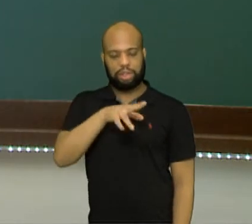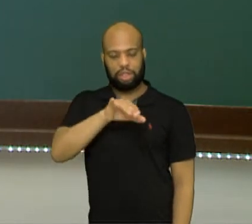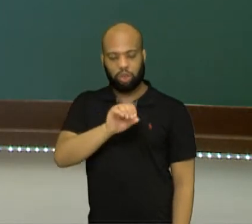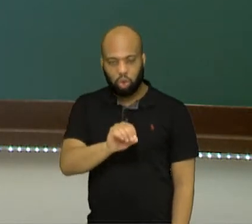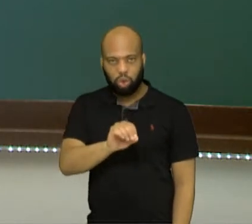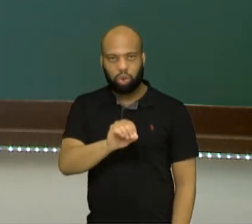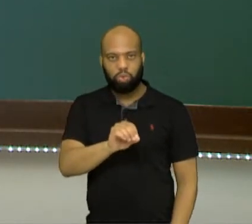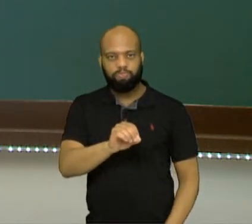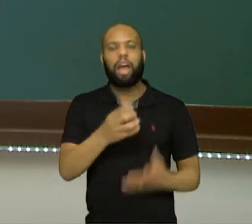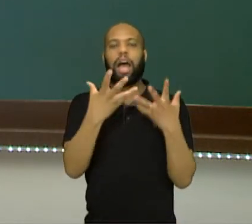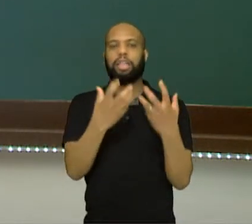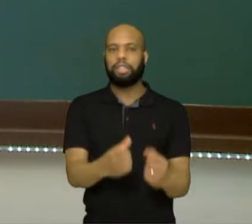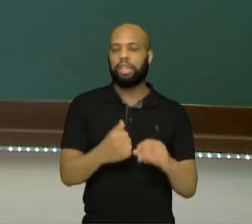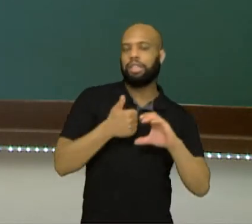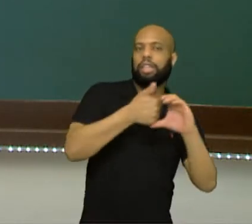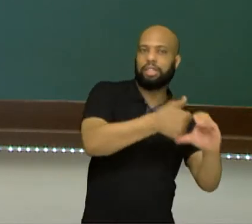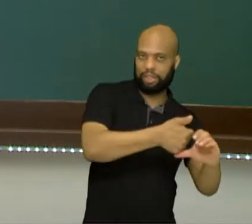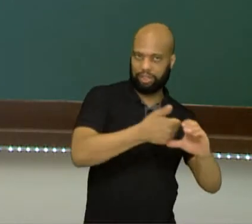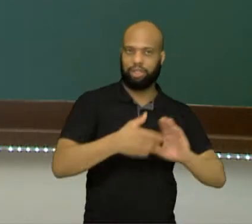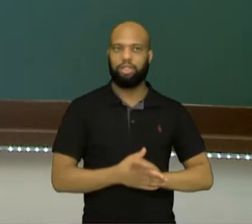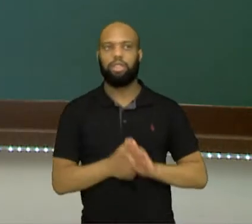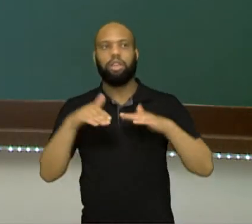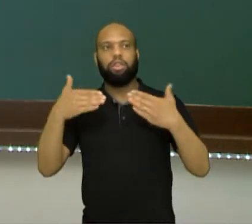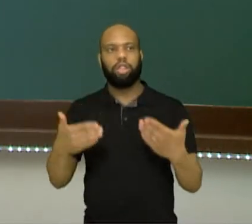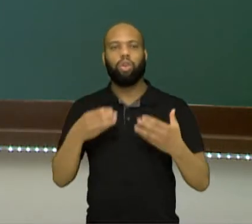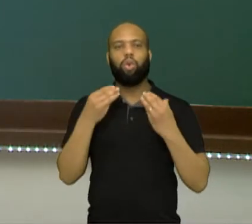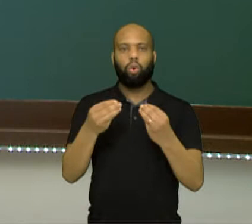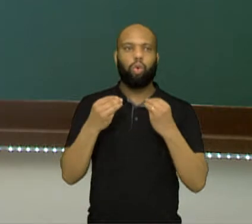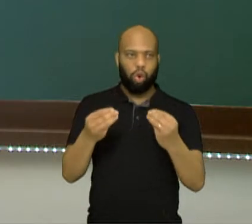E como que vai se dar esses momentos?